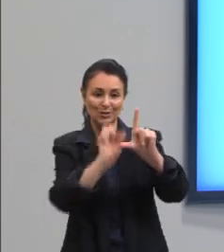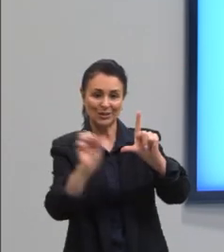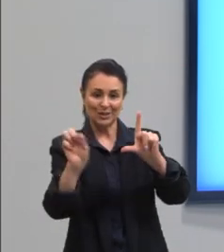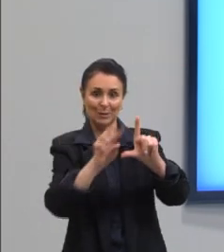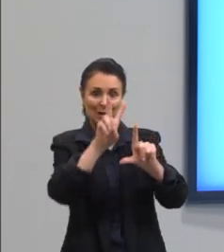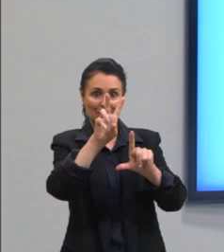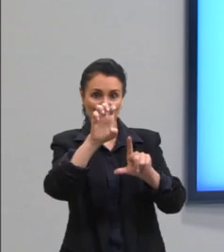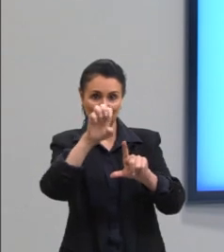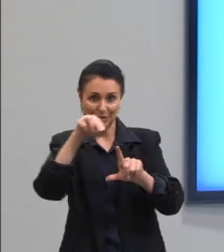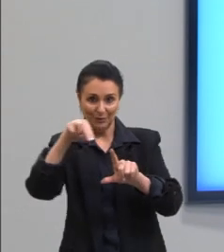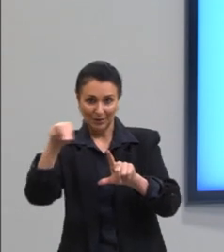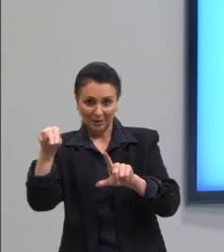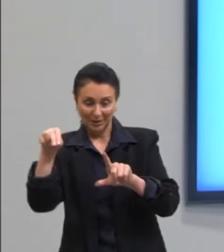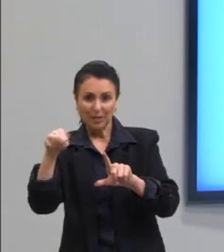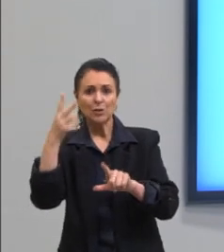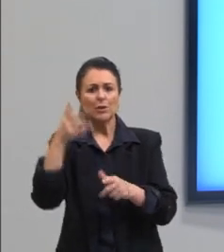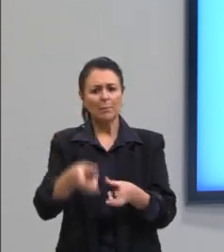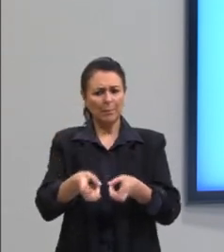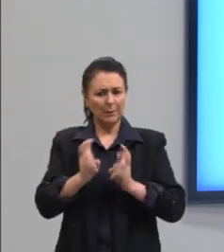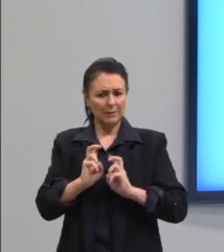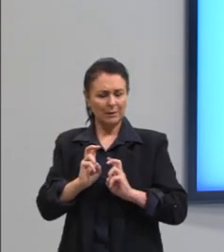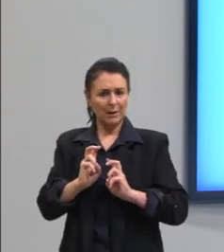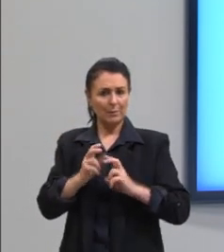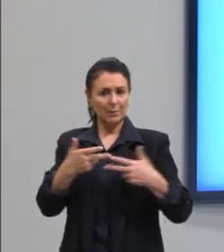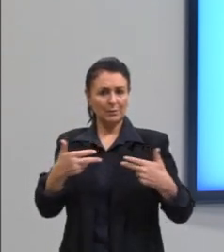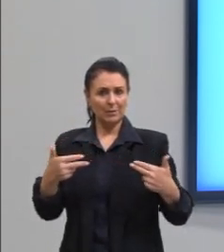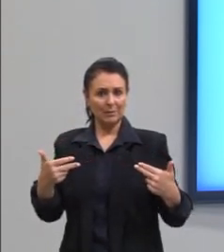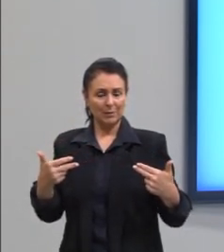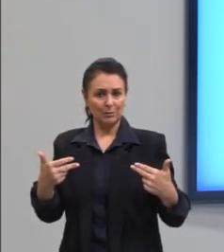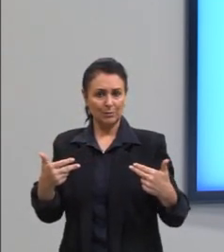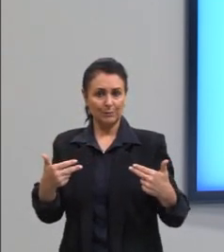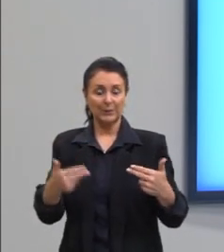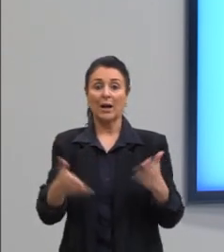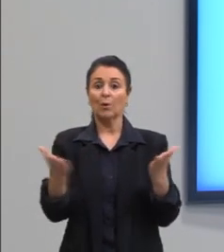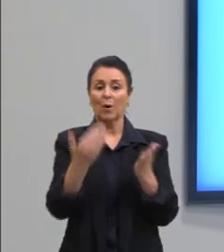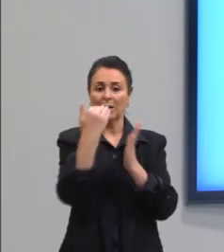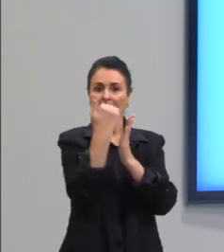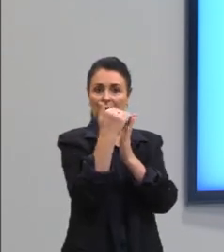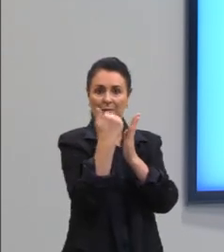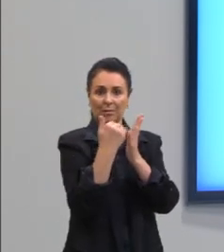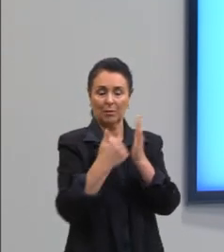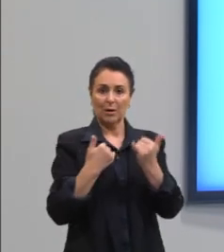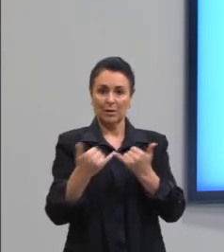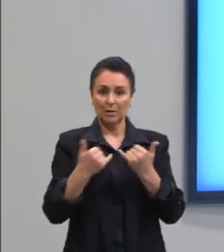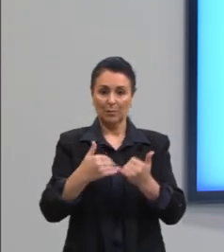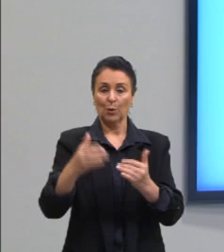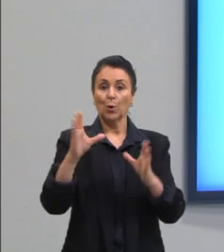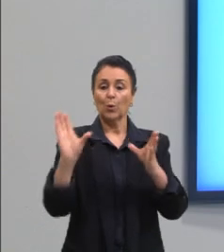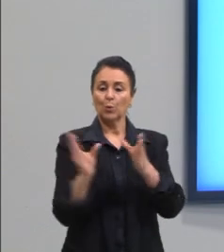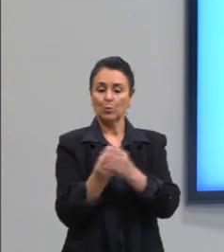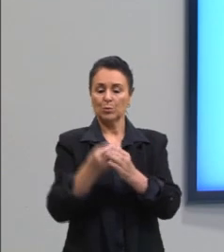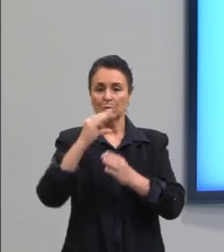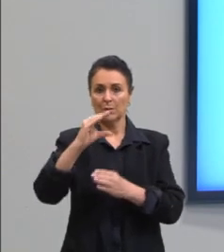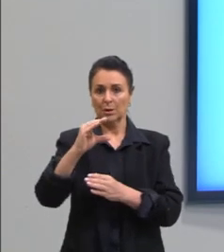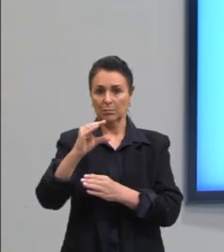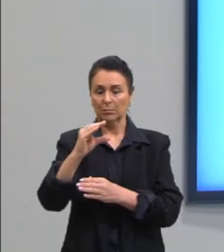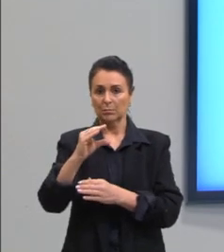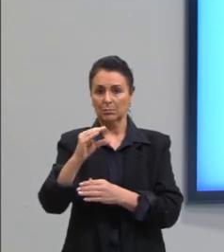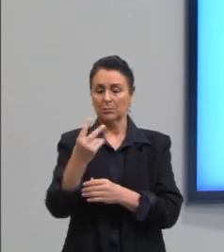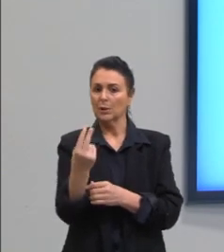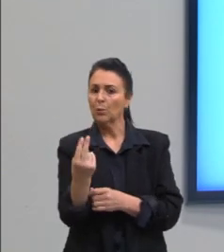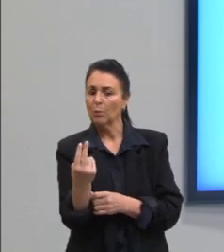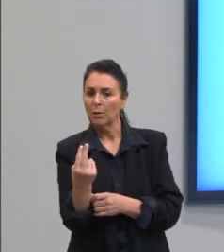já percebe quais são os elementos, aqui, enumerando eles, eu tenho, como exemplo, conjunto C, igual 1